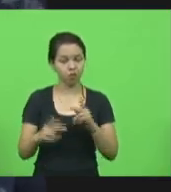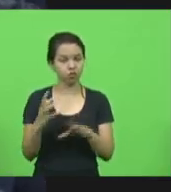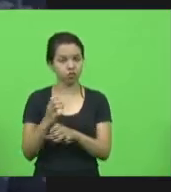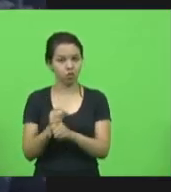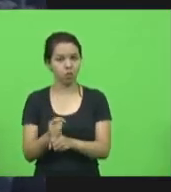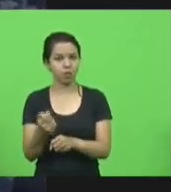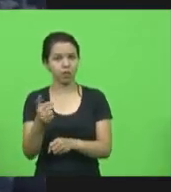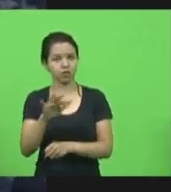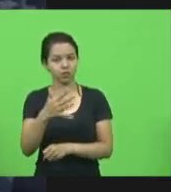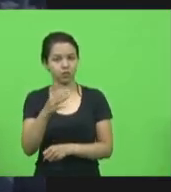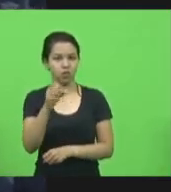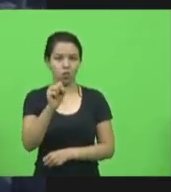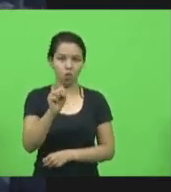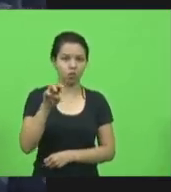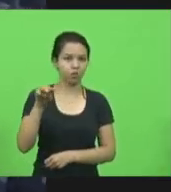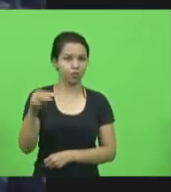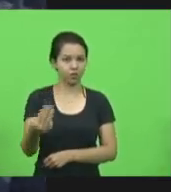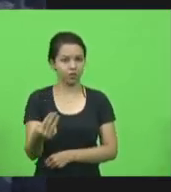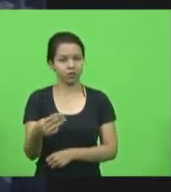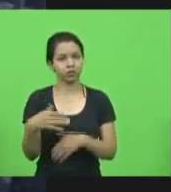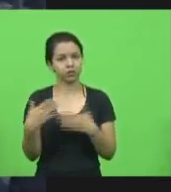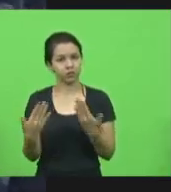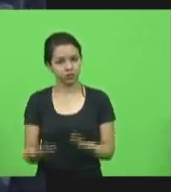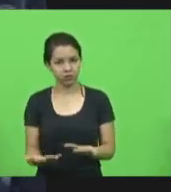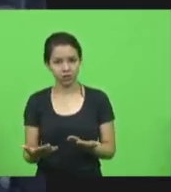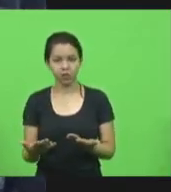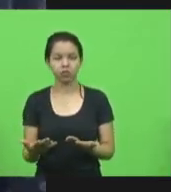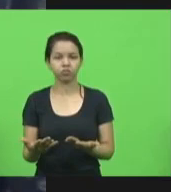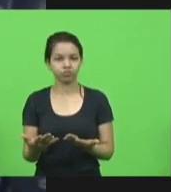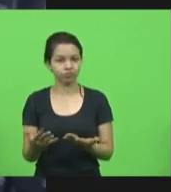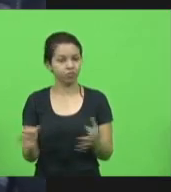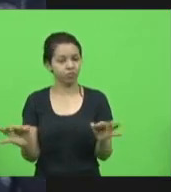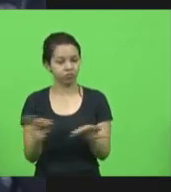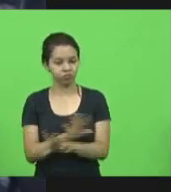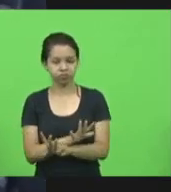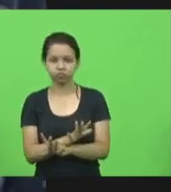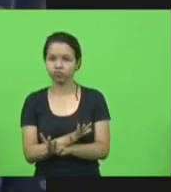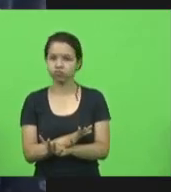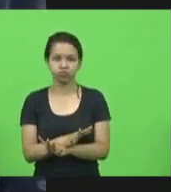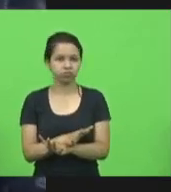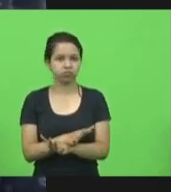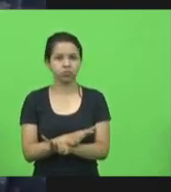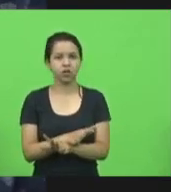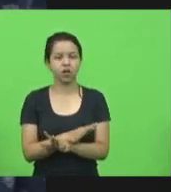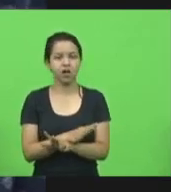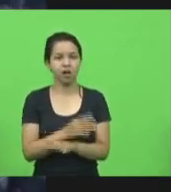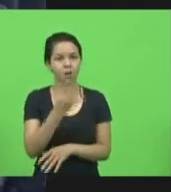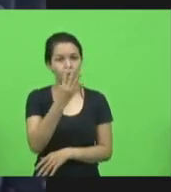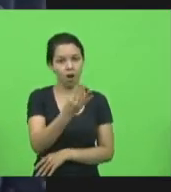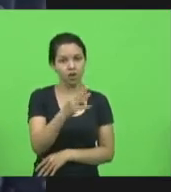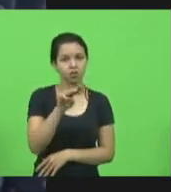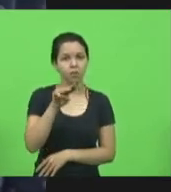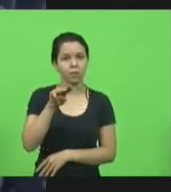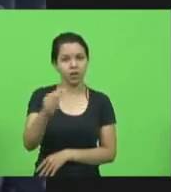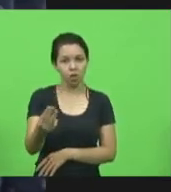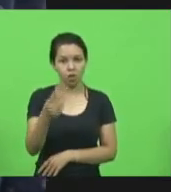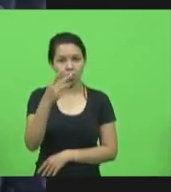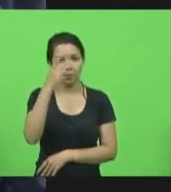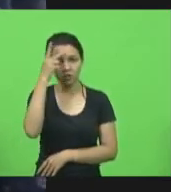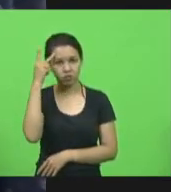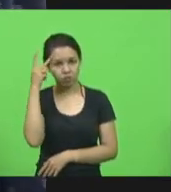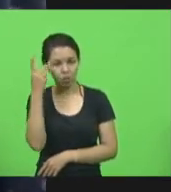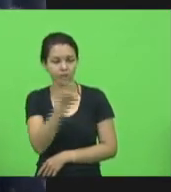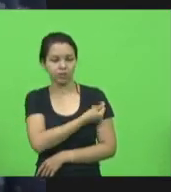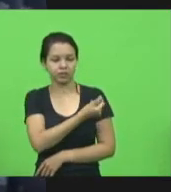milhões, portanto, não vai fechar essa equação, vão ficar 4 milhões de catarinenses fora dessa